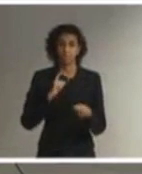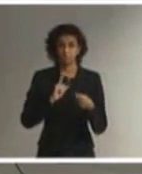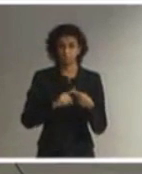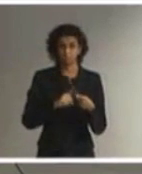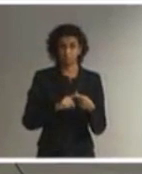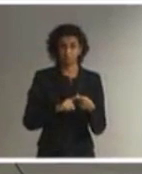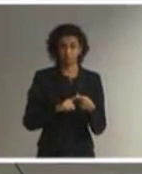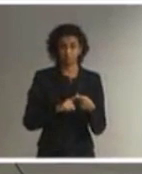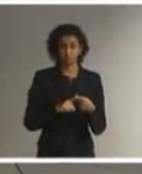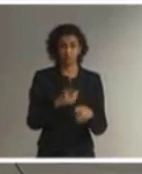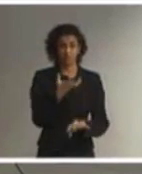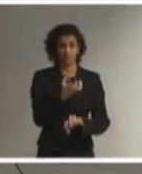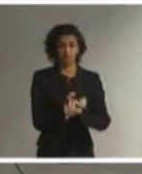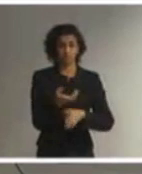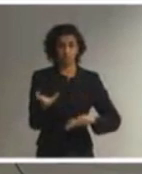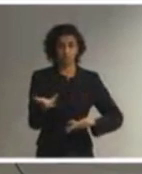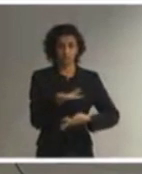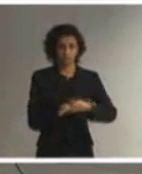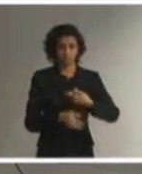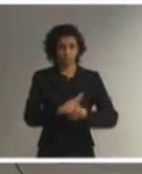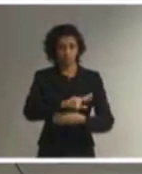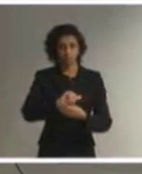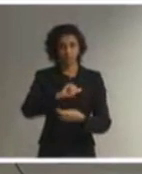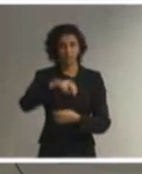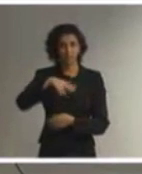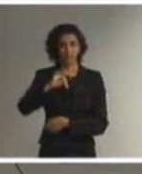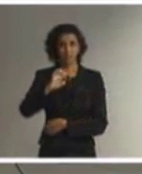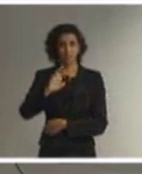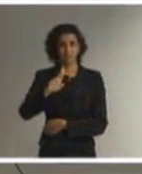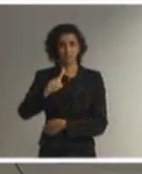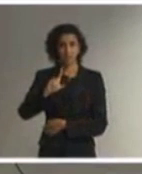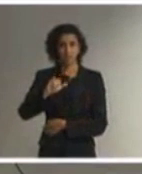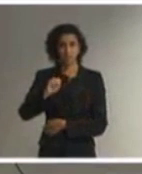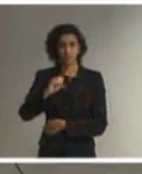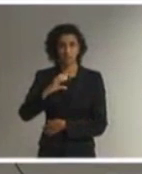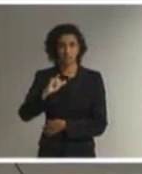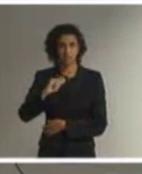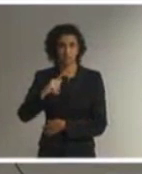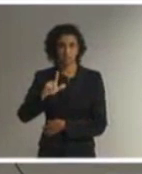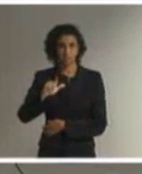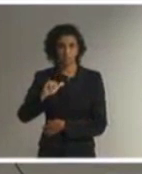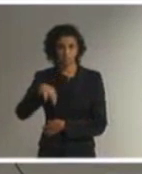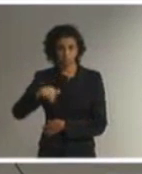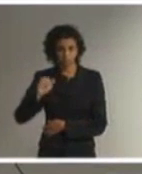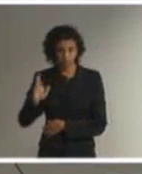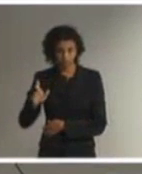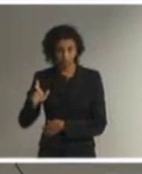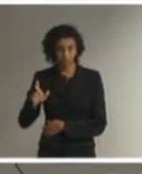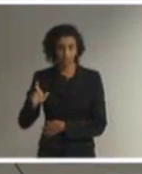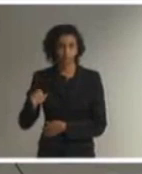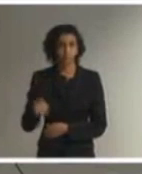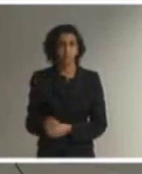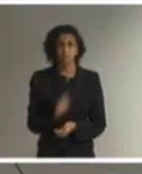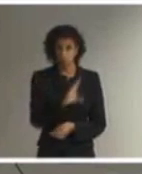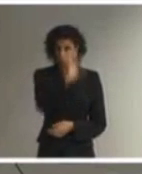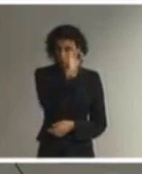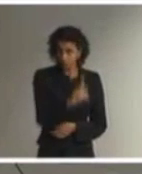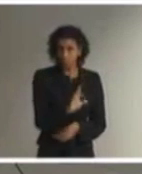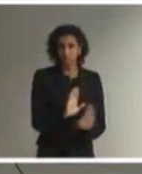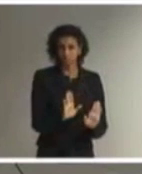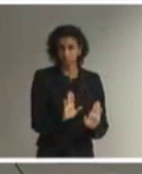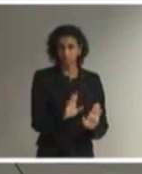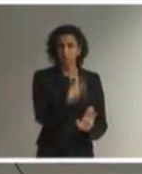interdisciplinar porque não se esgota apenas na questão da educação e do direito nós temos que